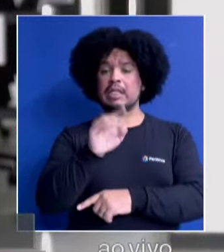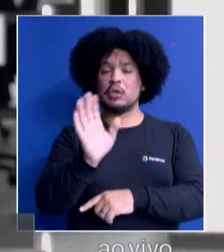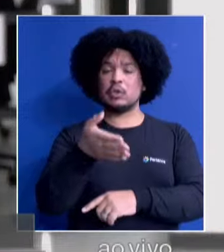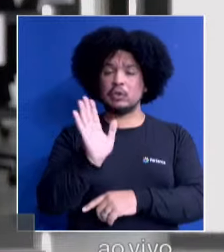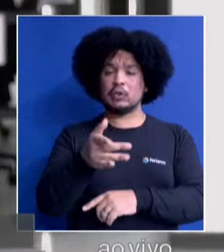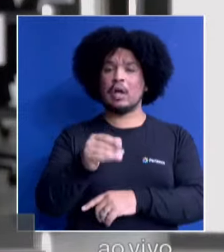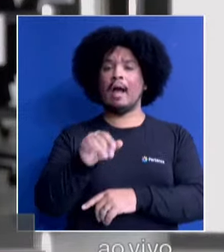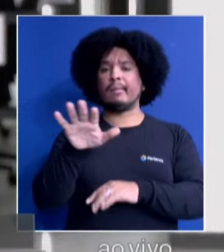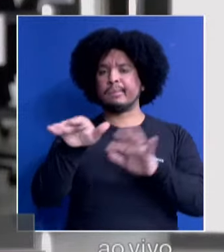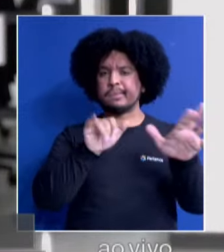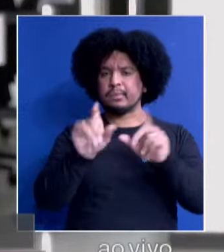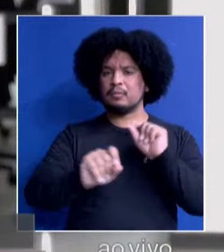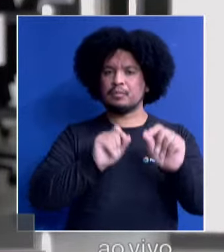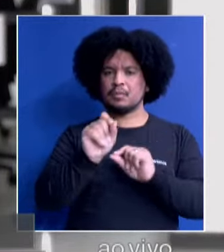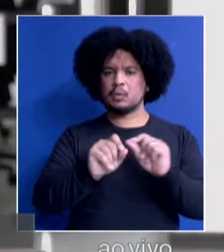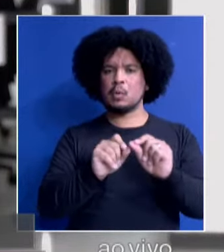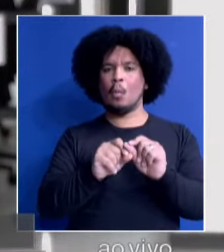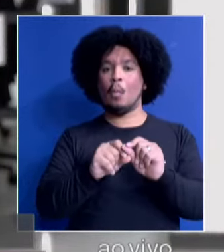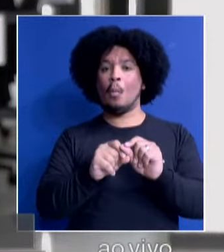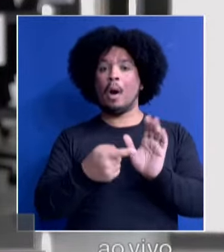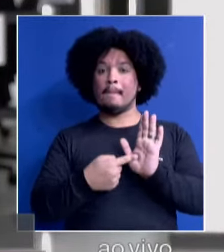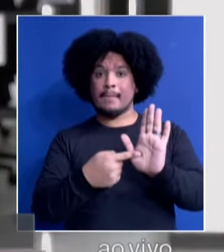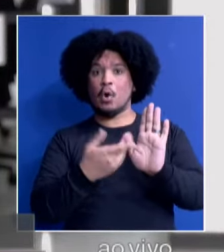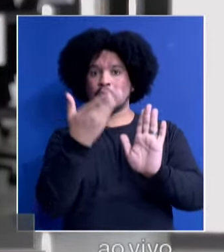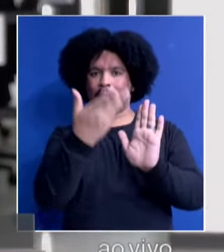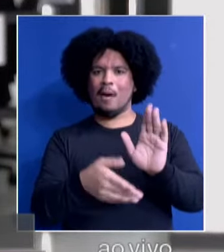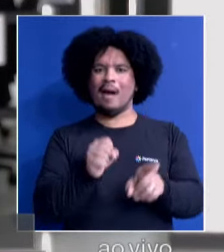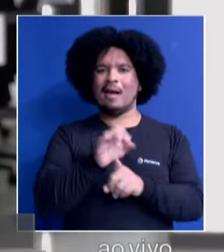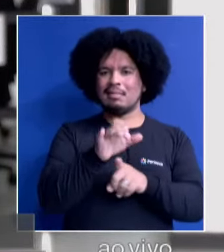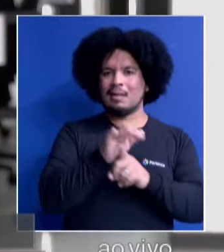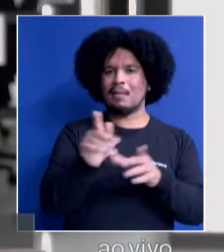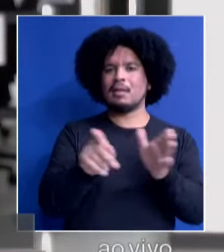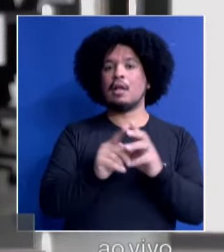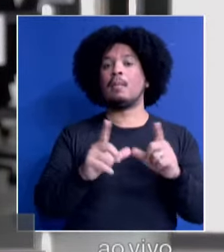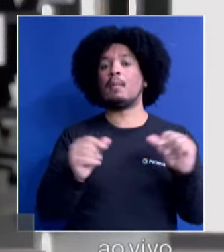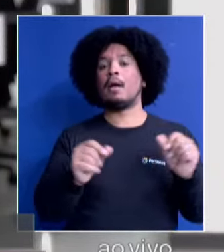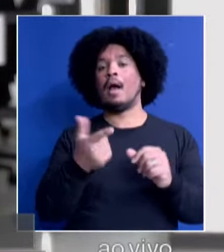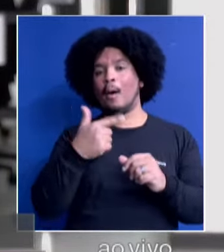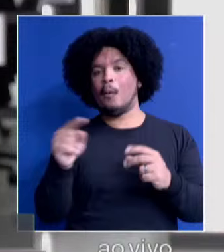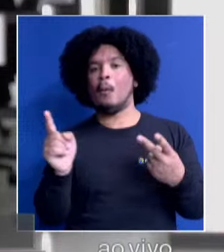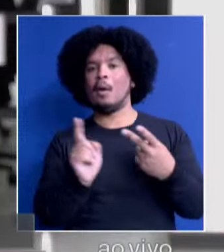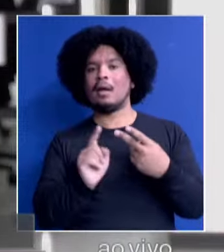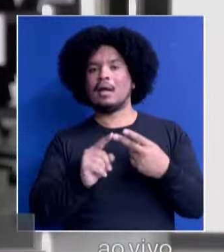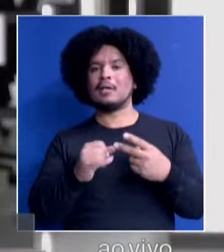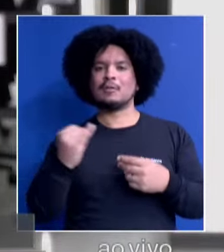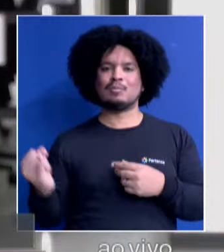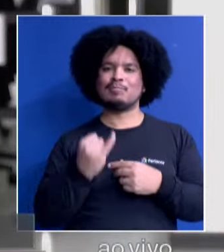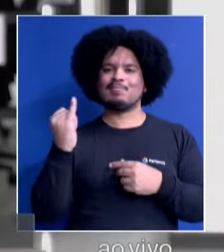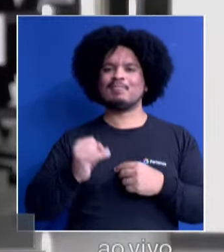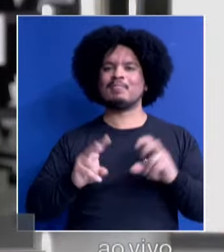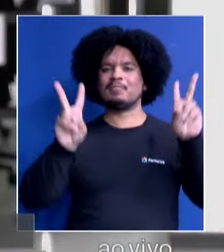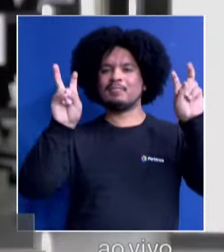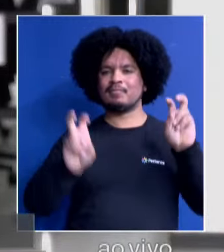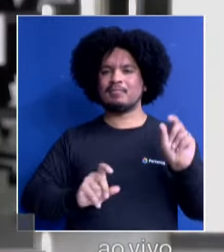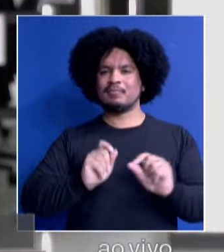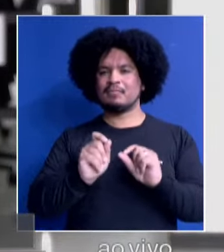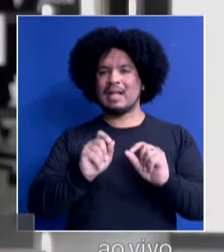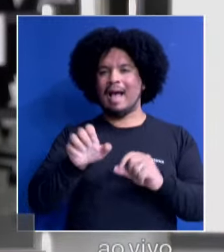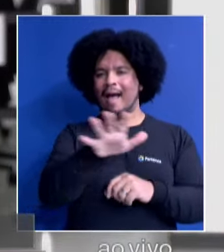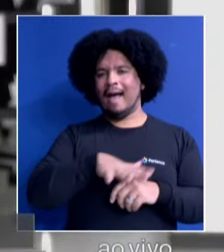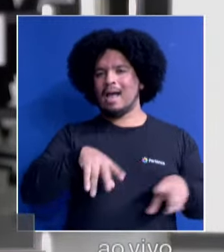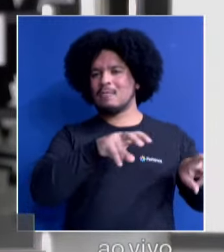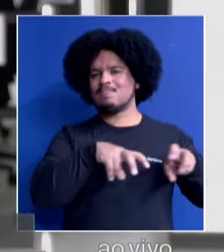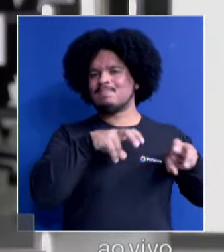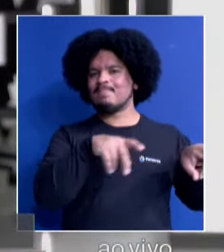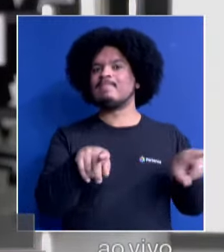trazido exatamente essa demanda aqui para Brasília. Um outro ponto muito importante é com relação à área rural,